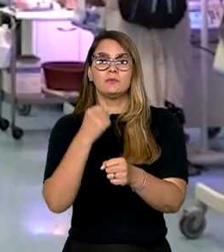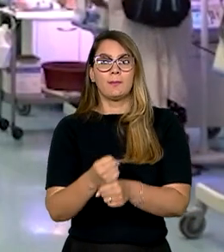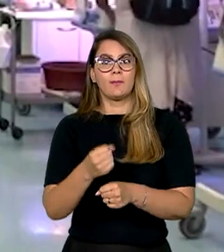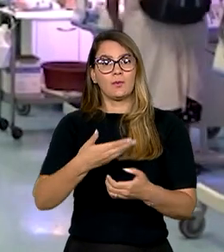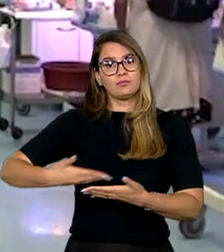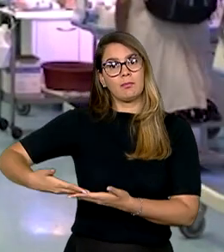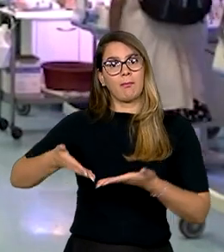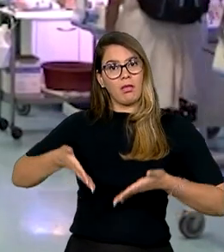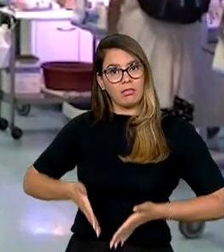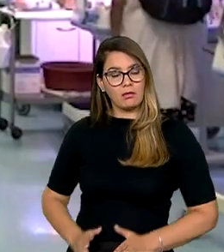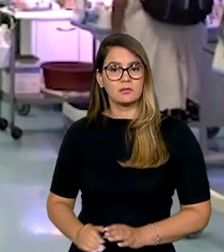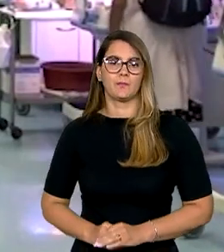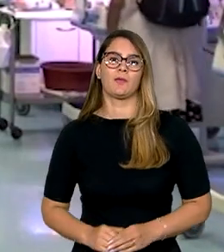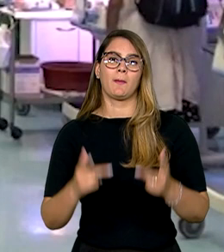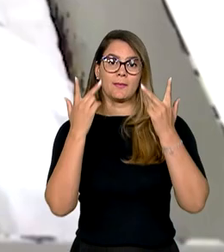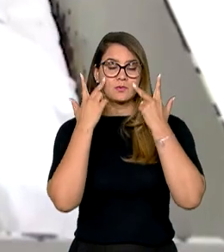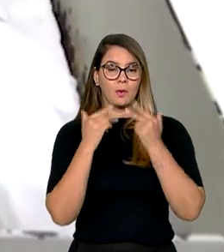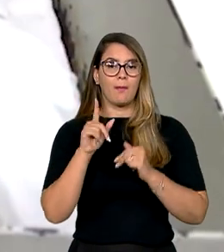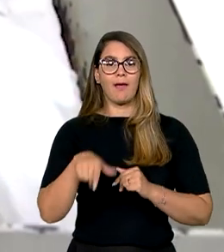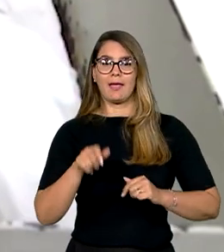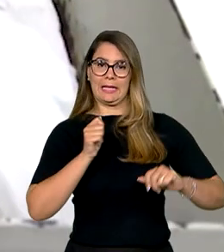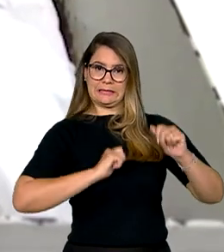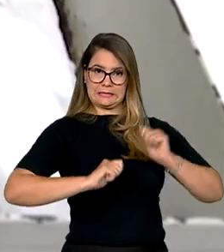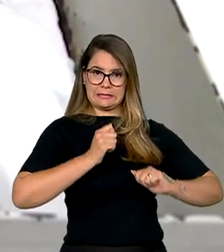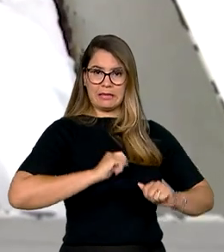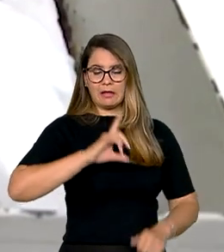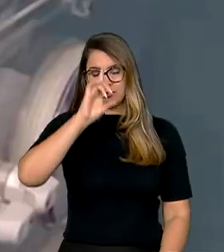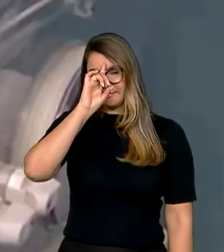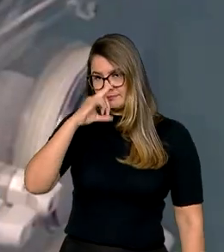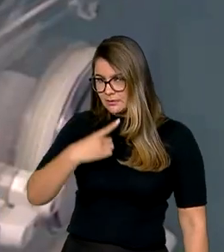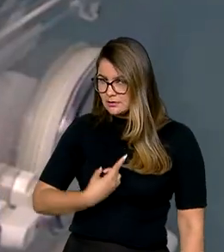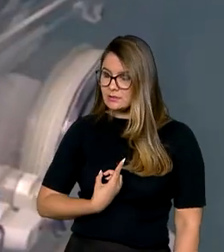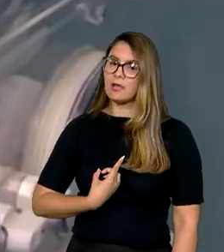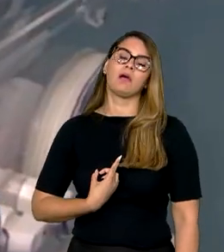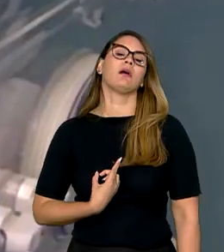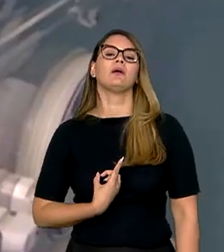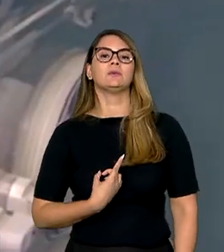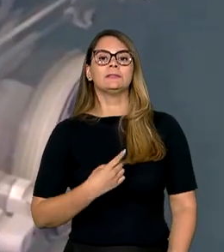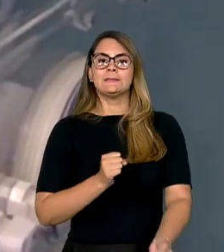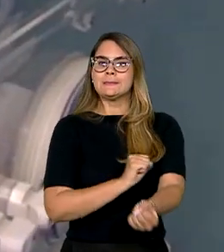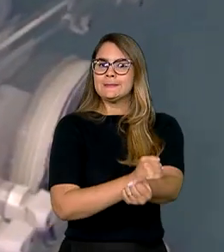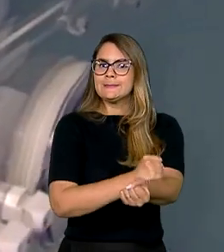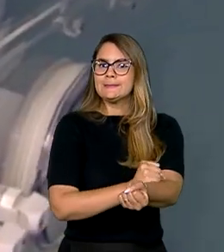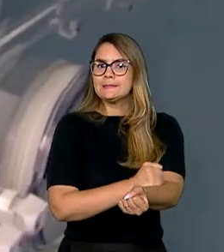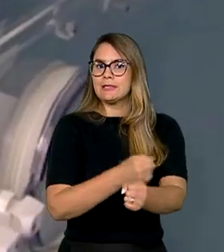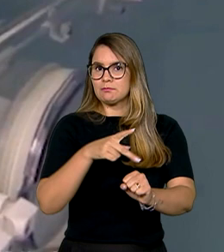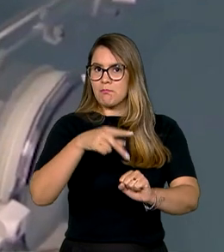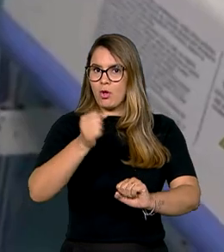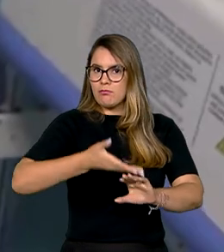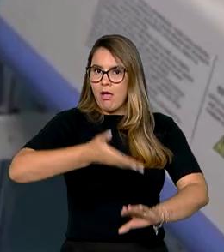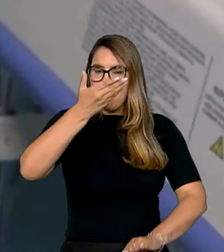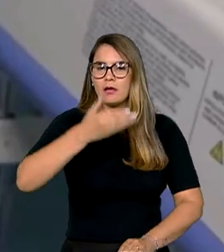bebê. Os casos mais comuns são ansiedade, depressão, transtorno de estresse pós-traumático,